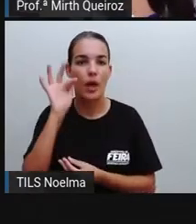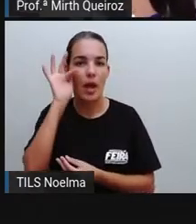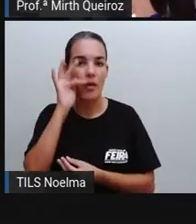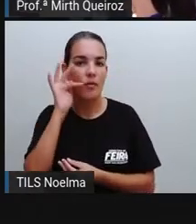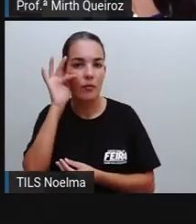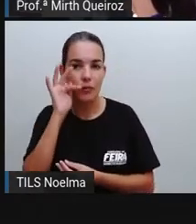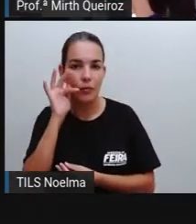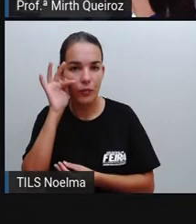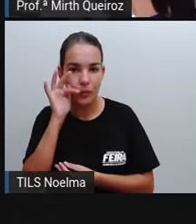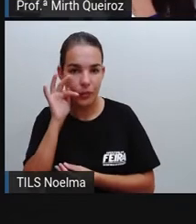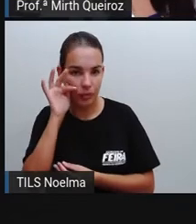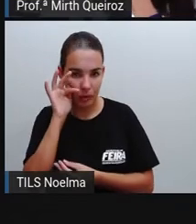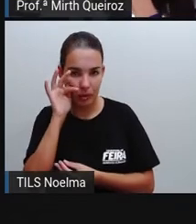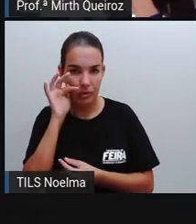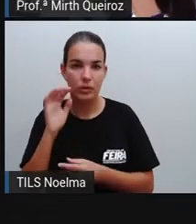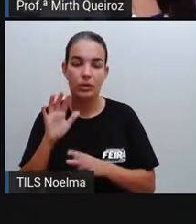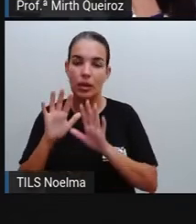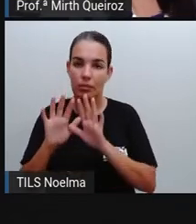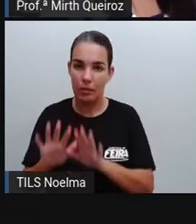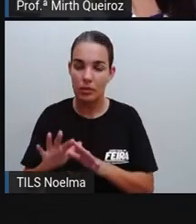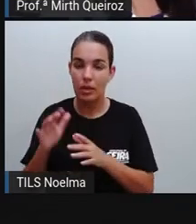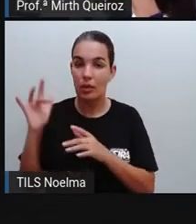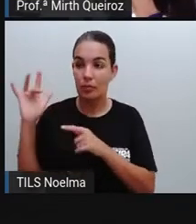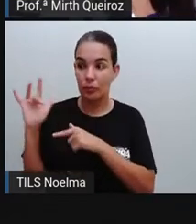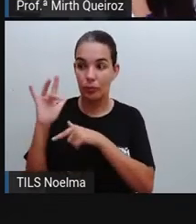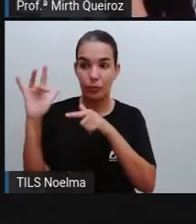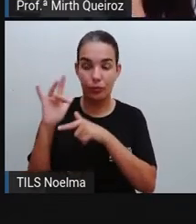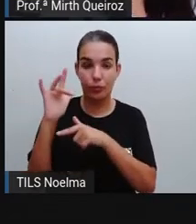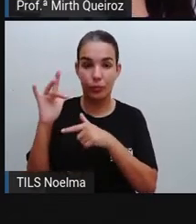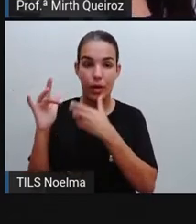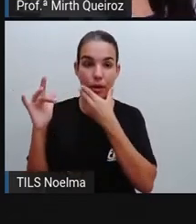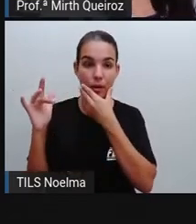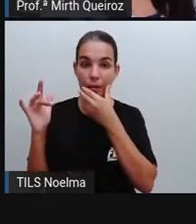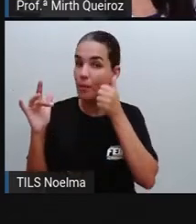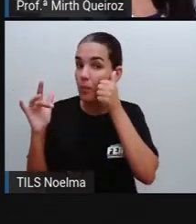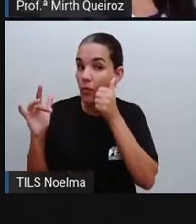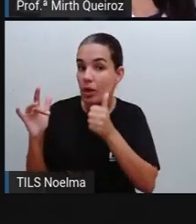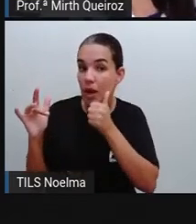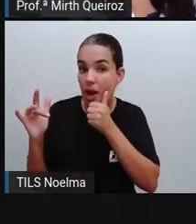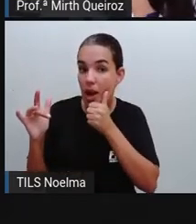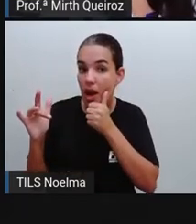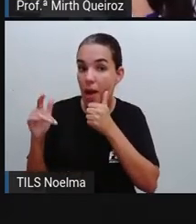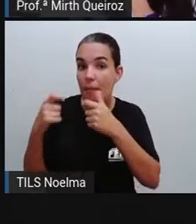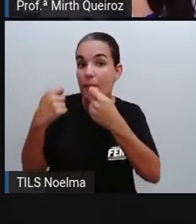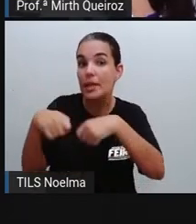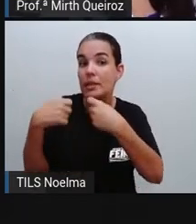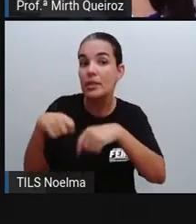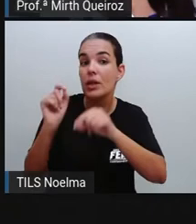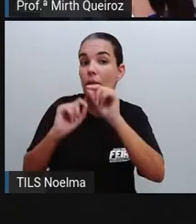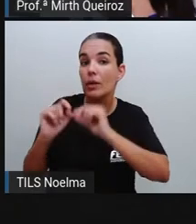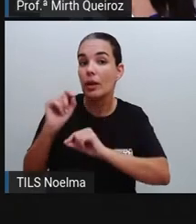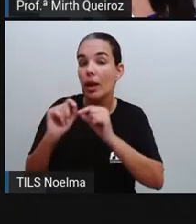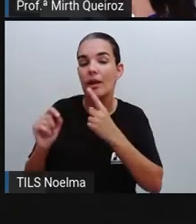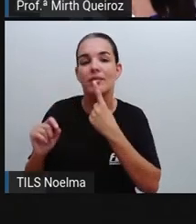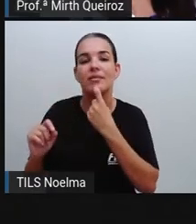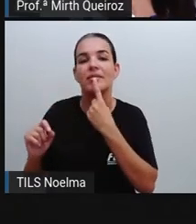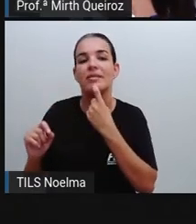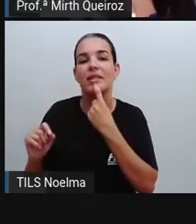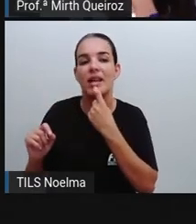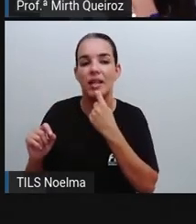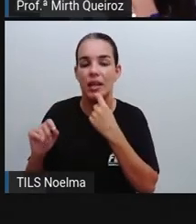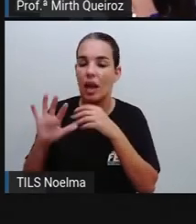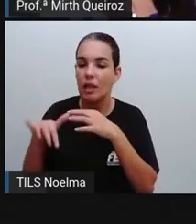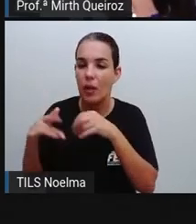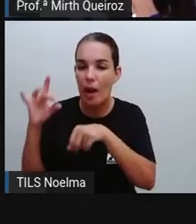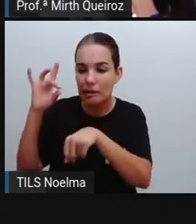entanto, ela é hematófaga, né? Ela se alimenta do sangue e ela necessita desse sangue pra que os seus ovos, eles possam amadurecer.